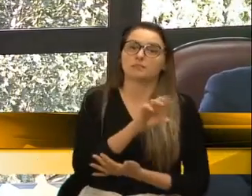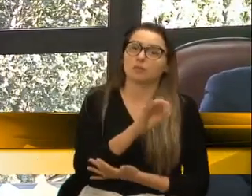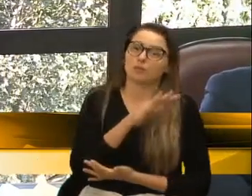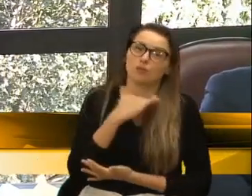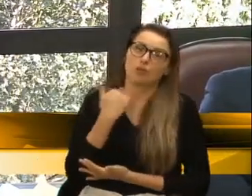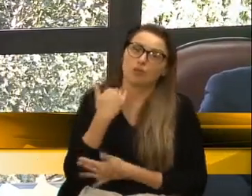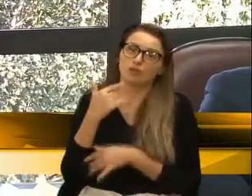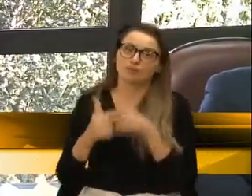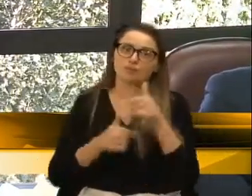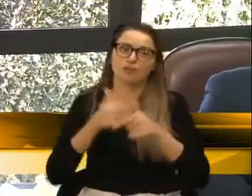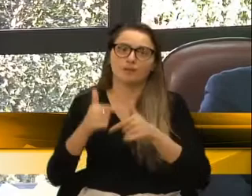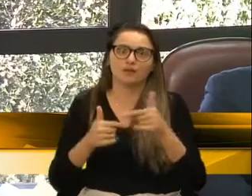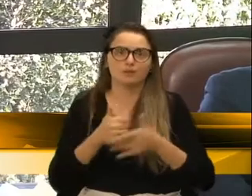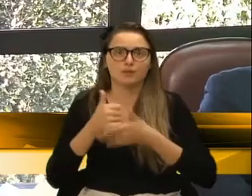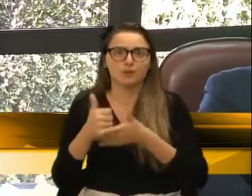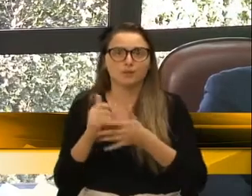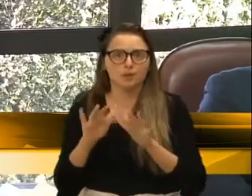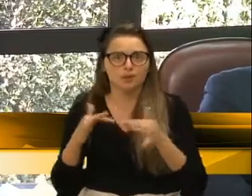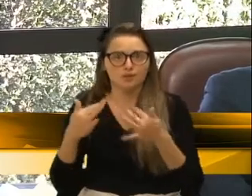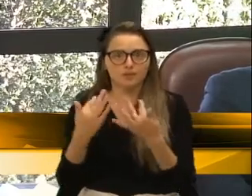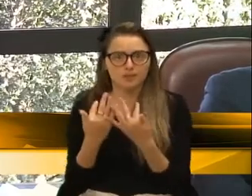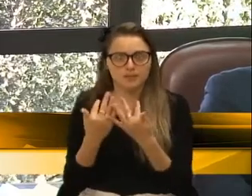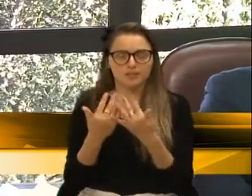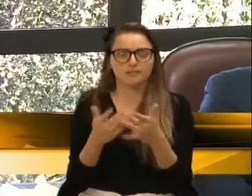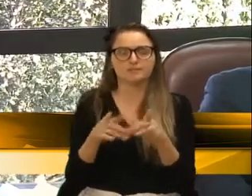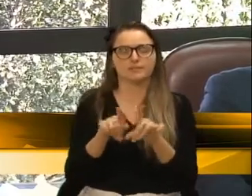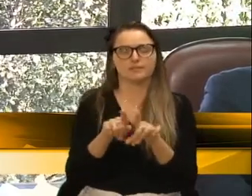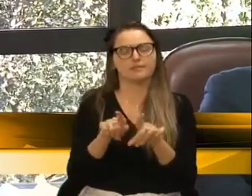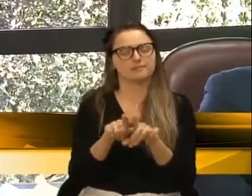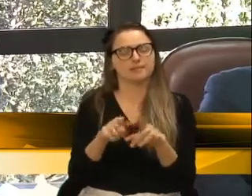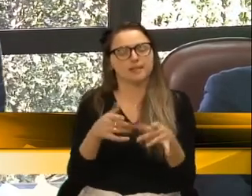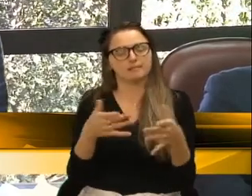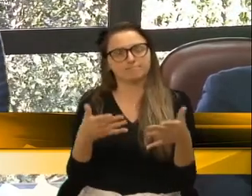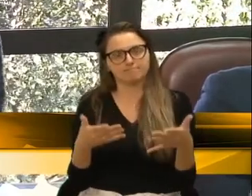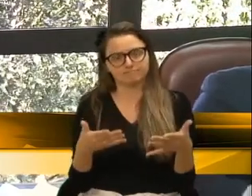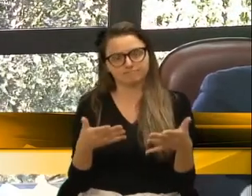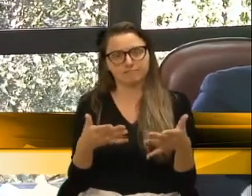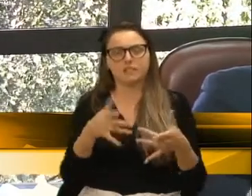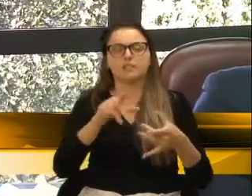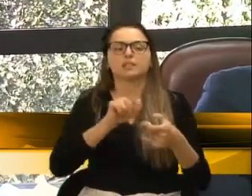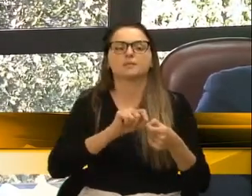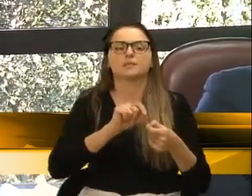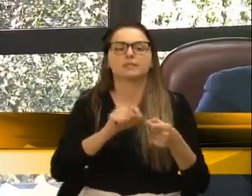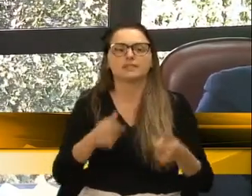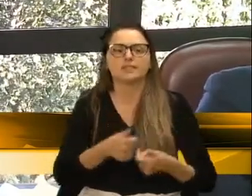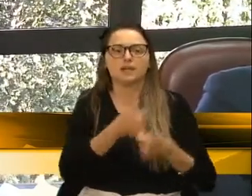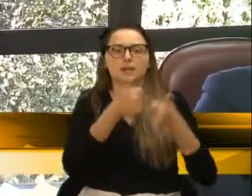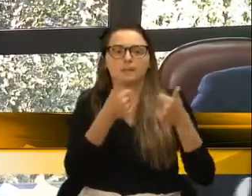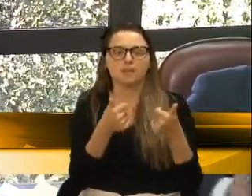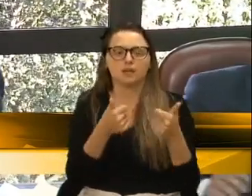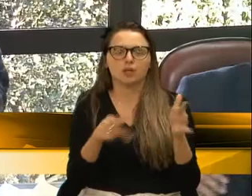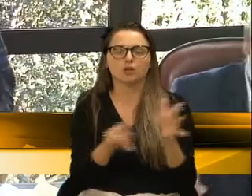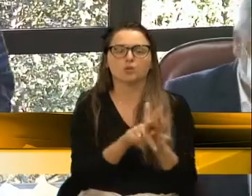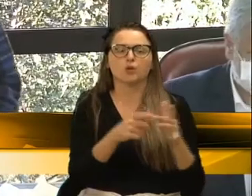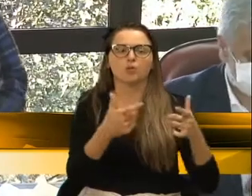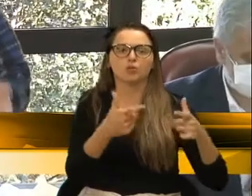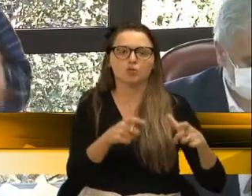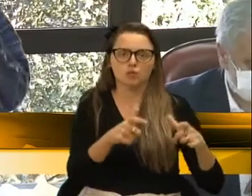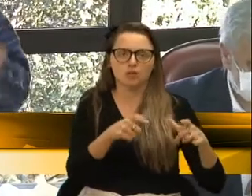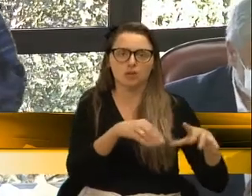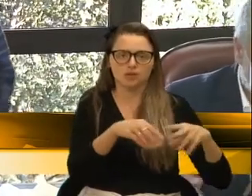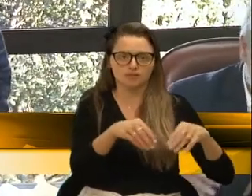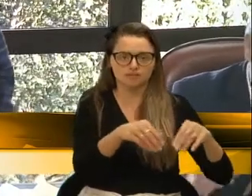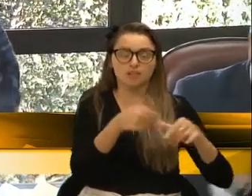para sustentar a família, para, enfim, fazer o melhor na sua propriedade. Então, trabalhando na sua